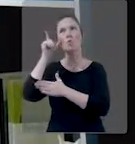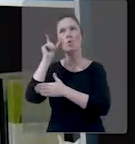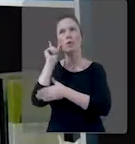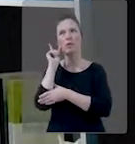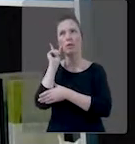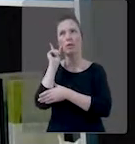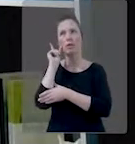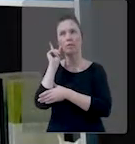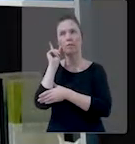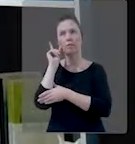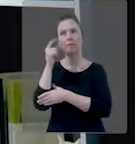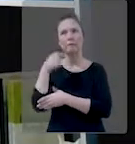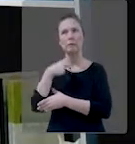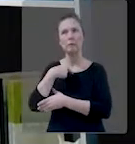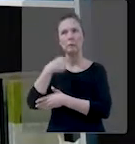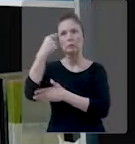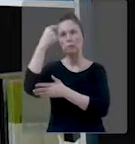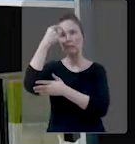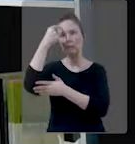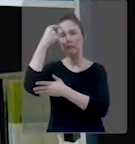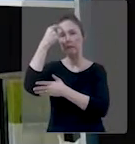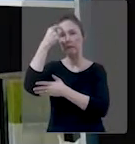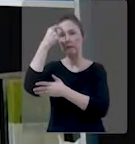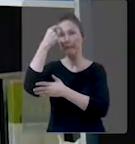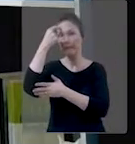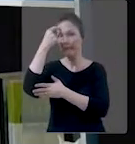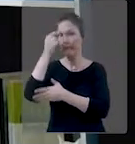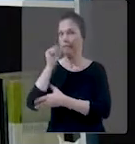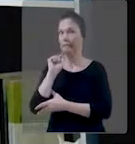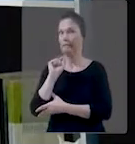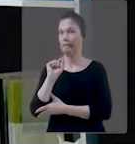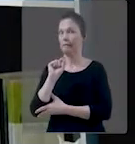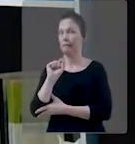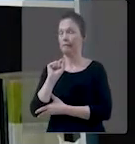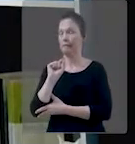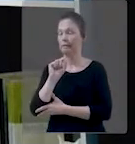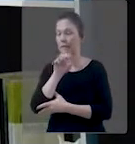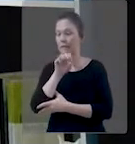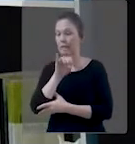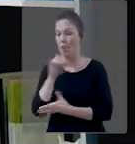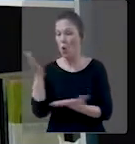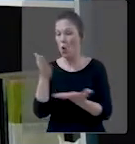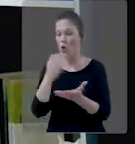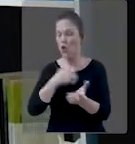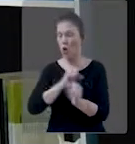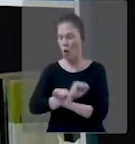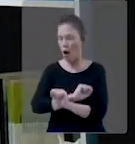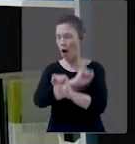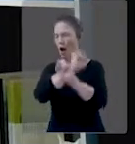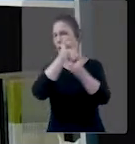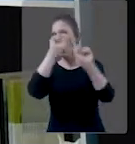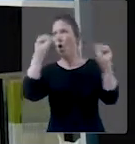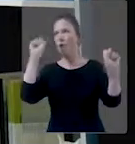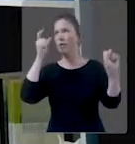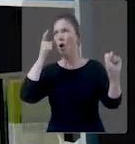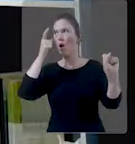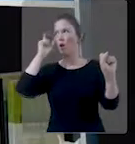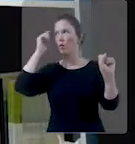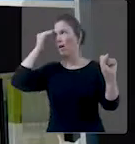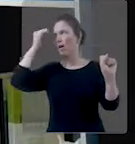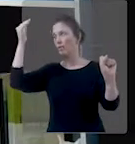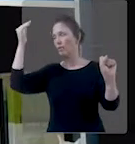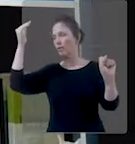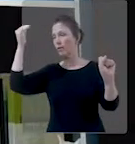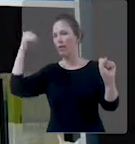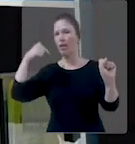minha oração ontem de noite, né? O que que eu agradeci? E aí me deparei com, se eu acordasse hoje com o que eu agradeci